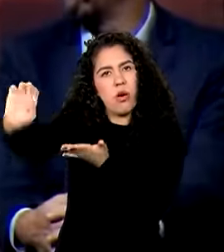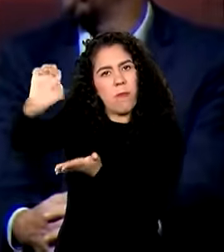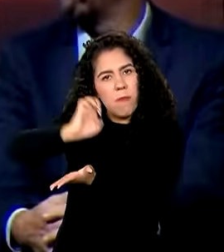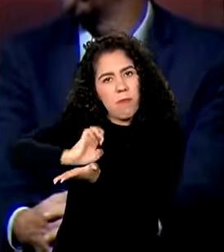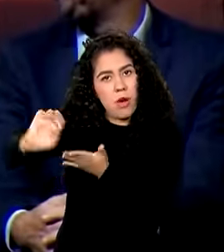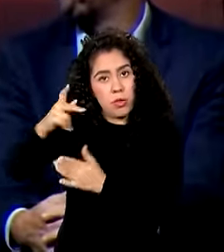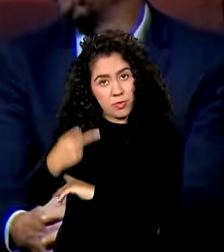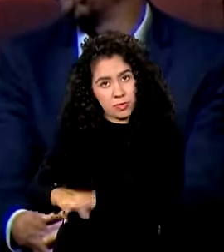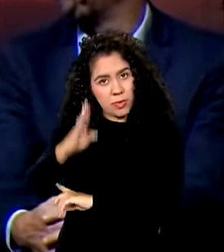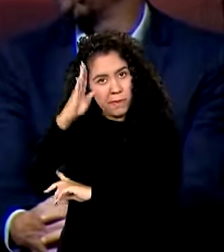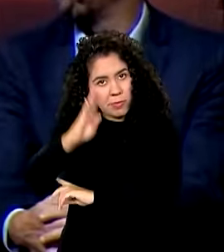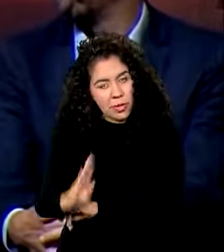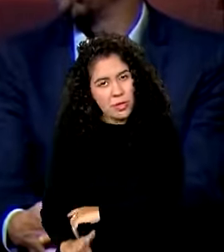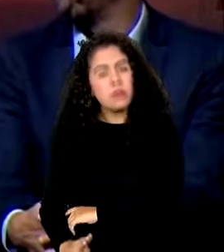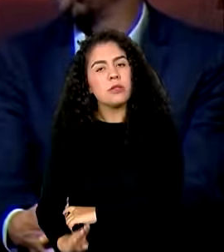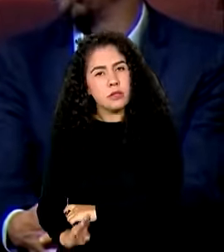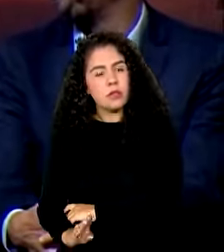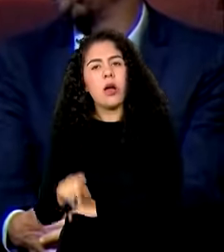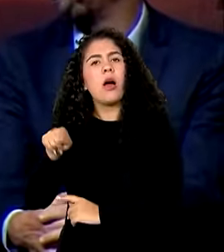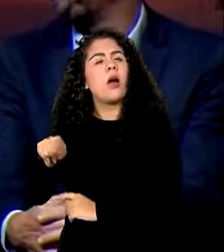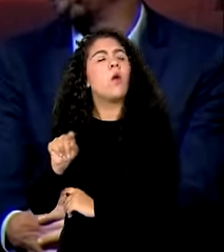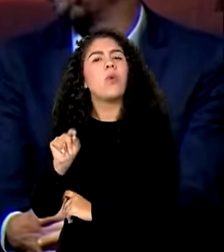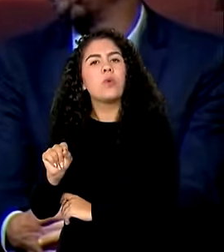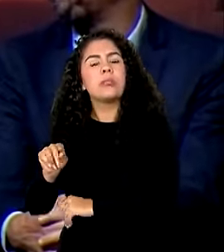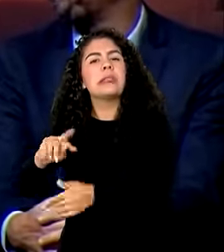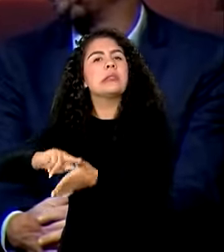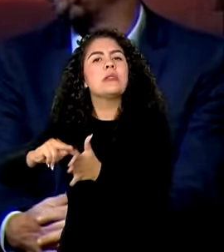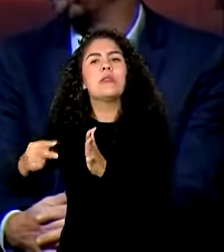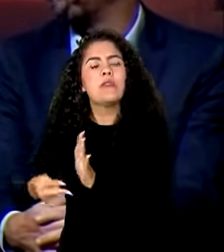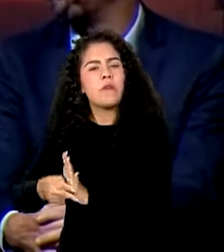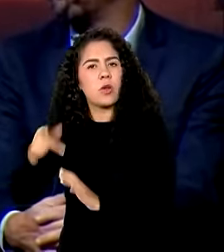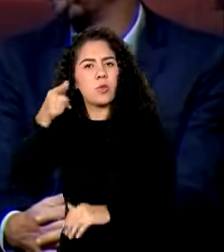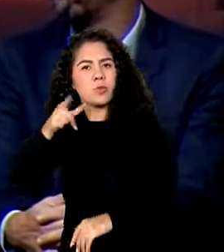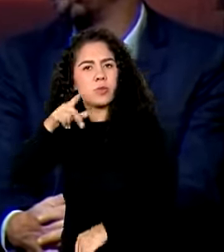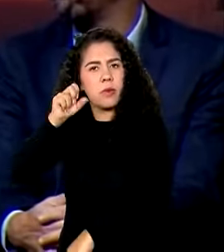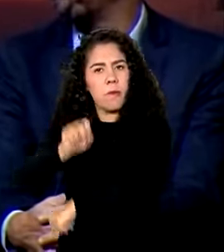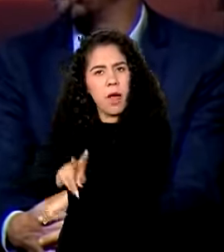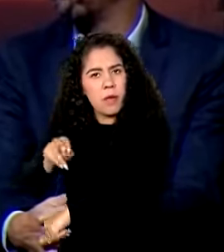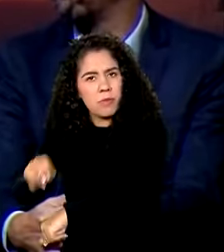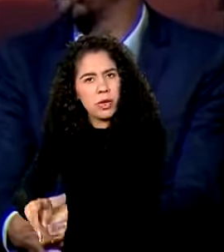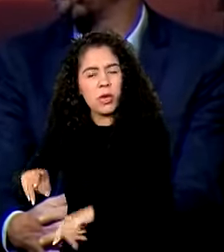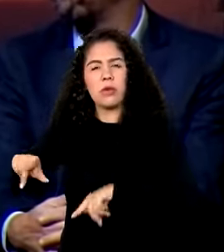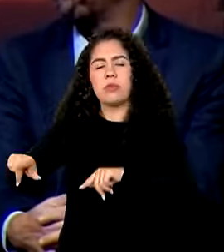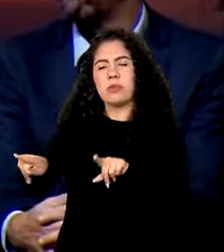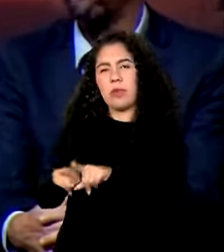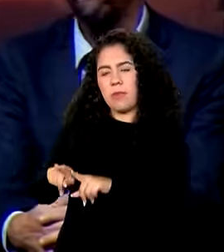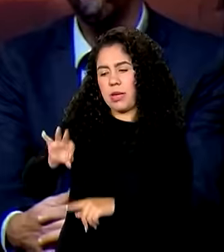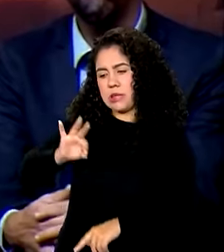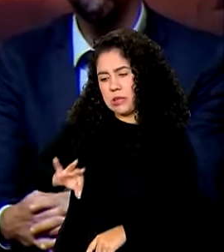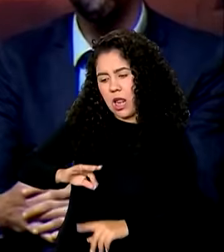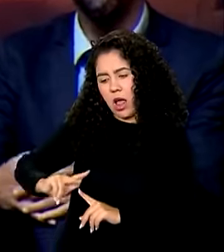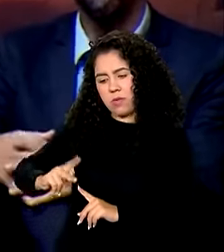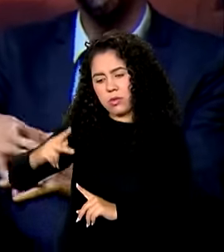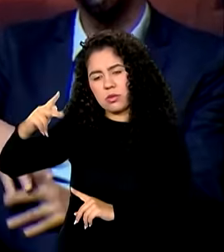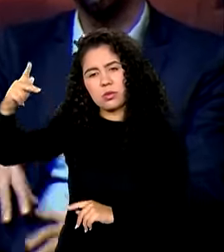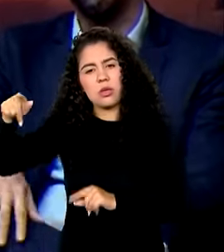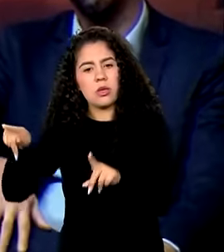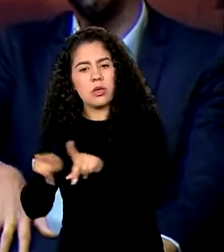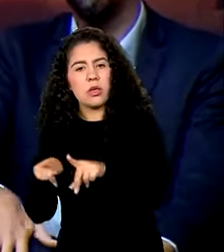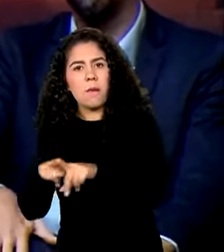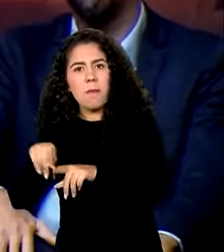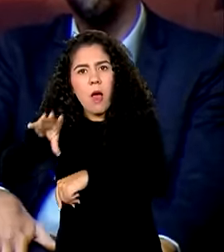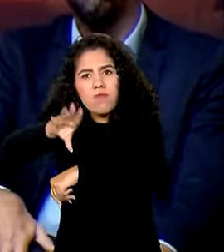exportação brasileira, a gente está financiando emprego, a gente está financiando salário, a gente está financiando acúmulo de